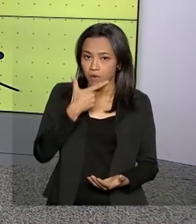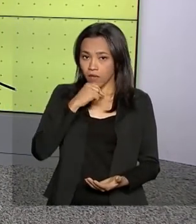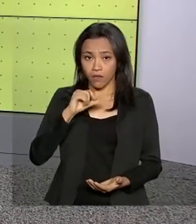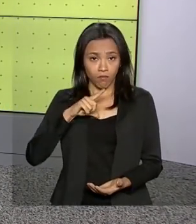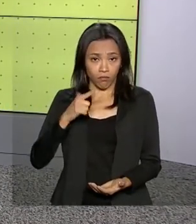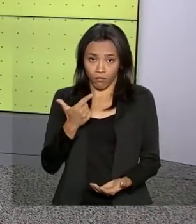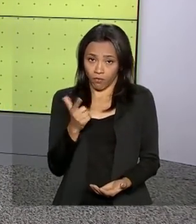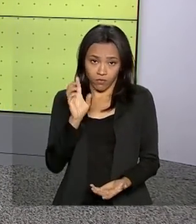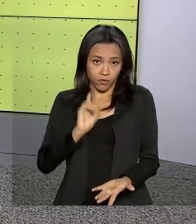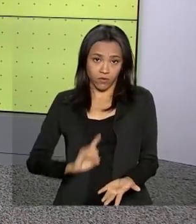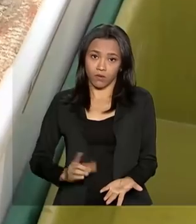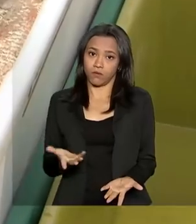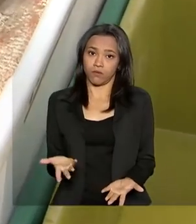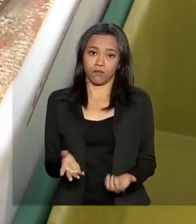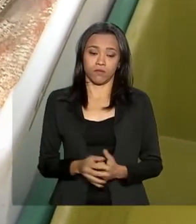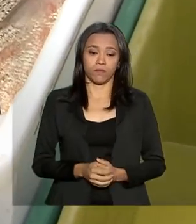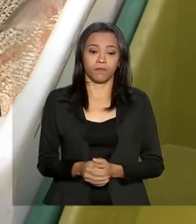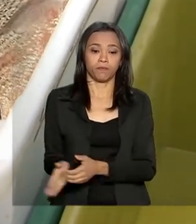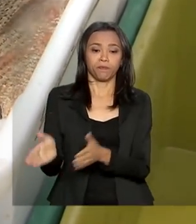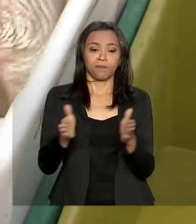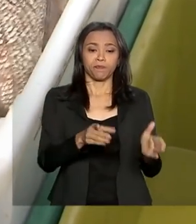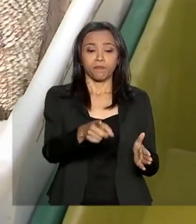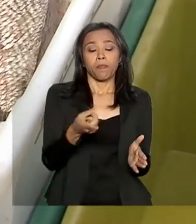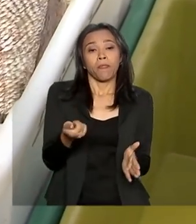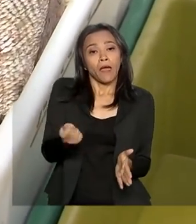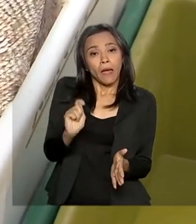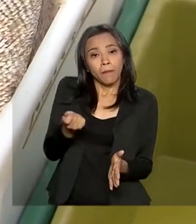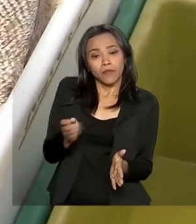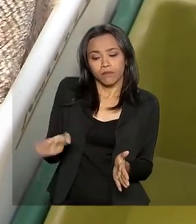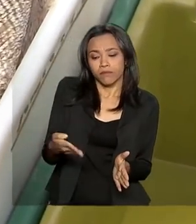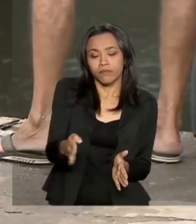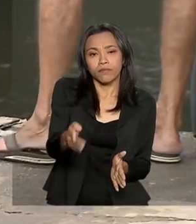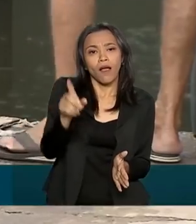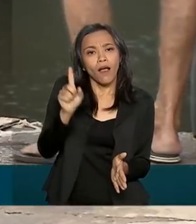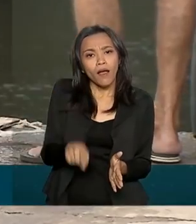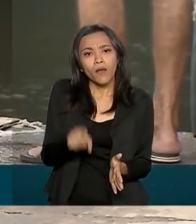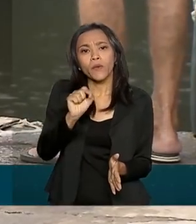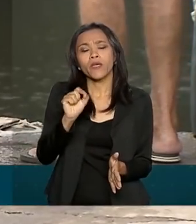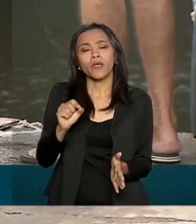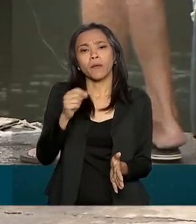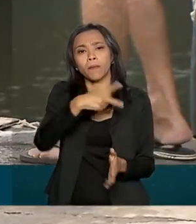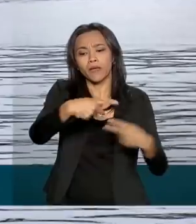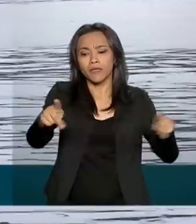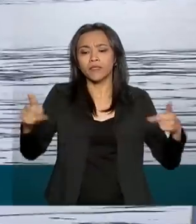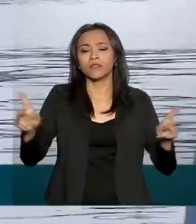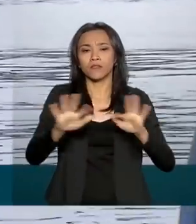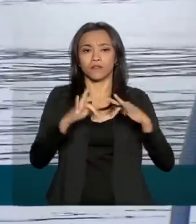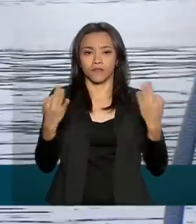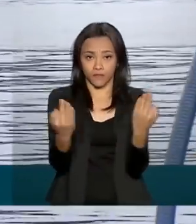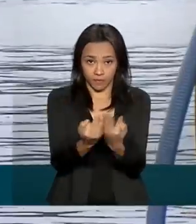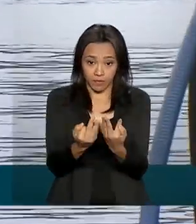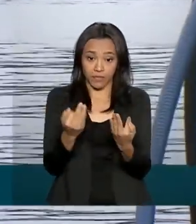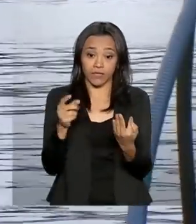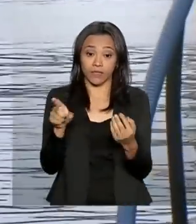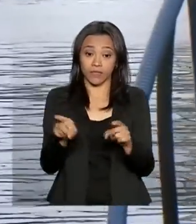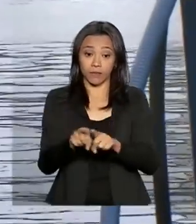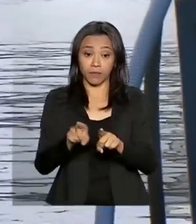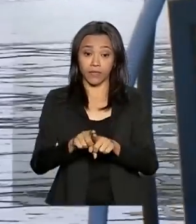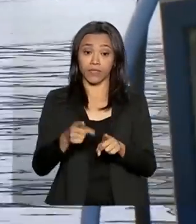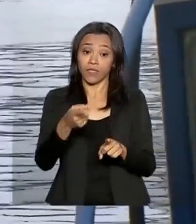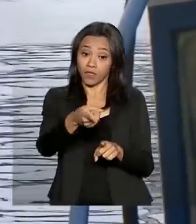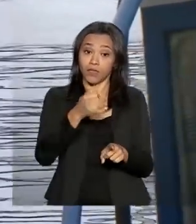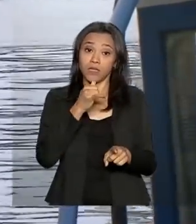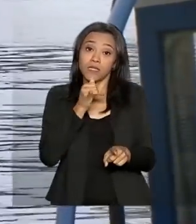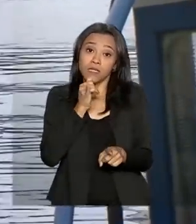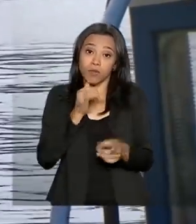A pesca artesanal é caracterizada principalmente pela mão de obra familiar com embarcações de porte pequeno,